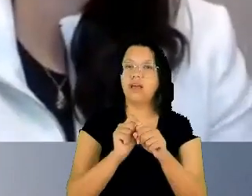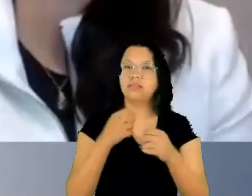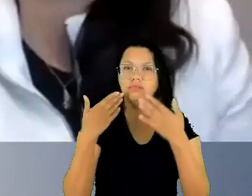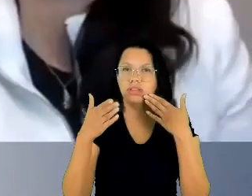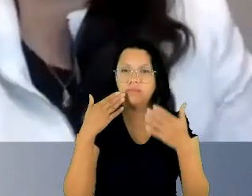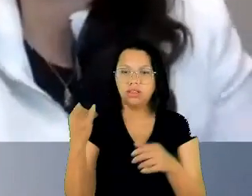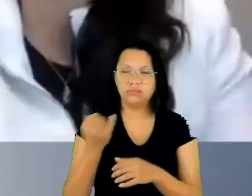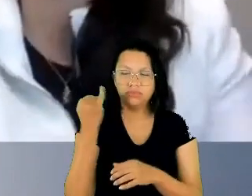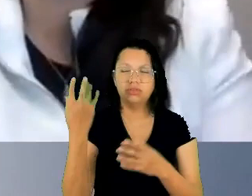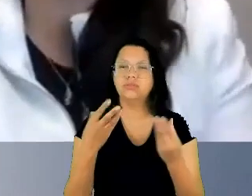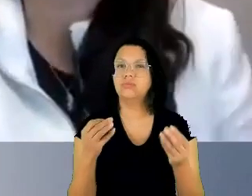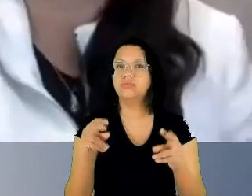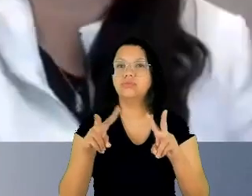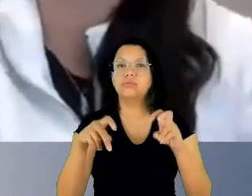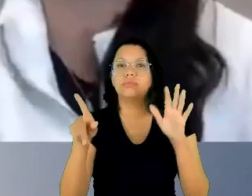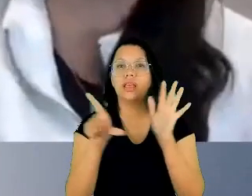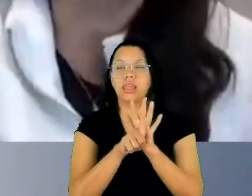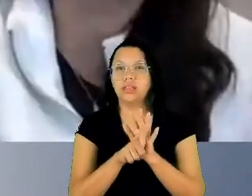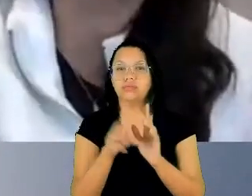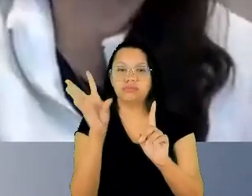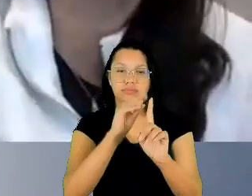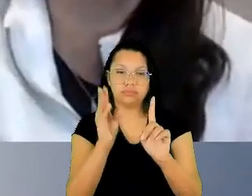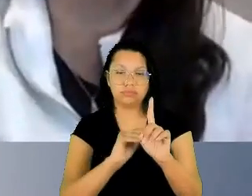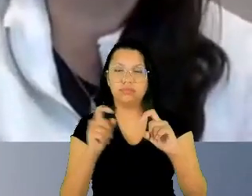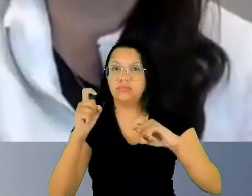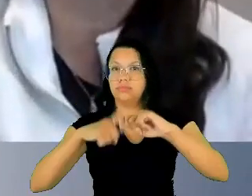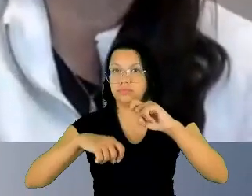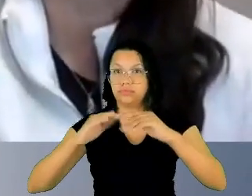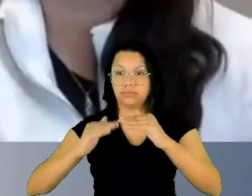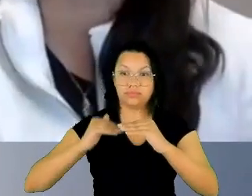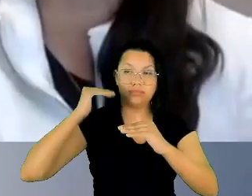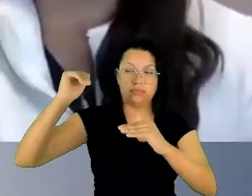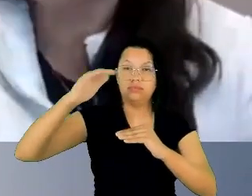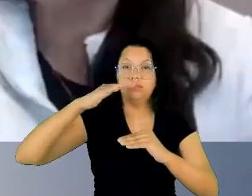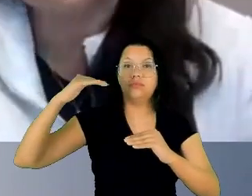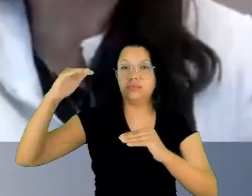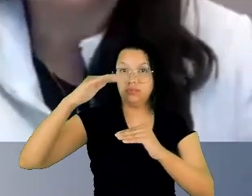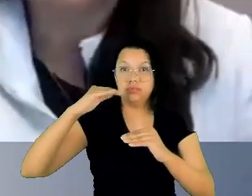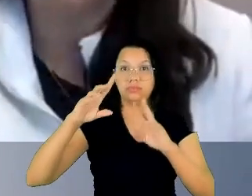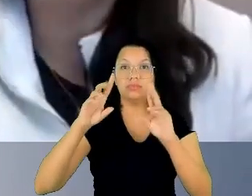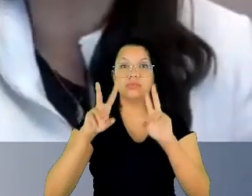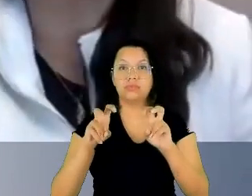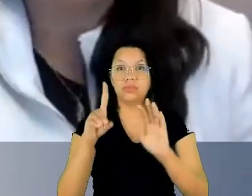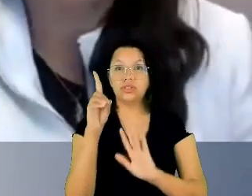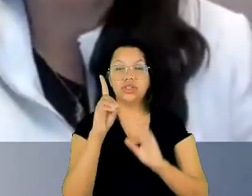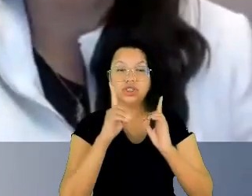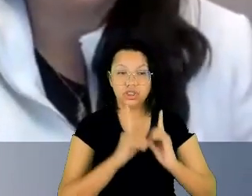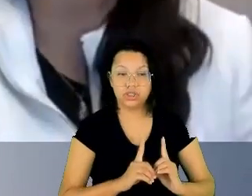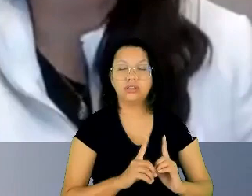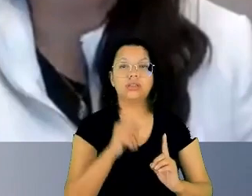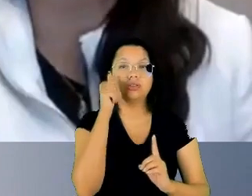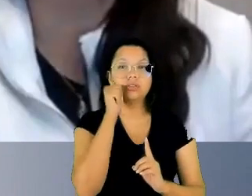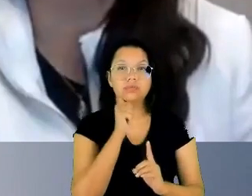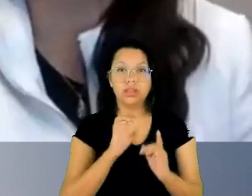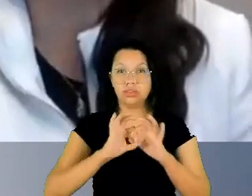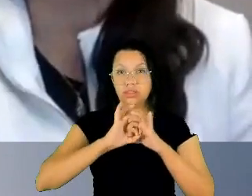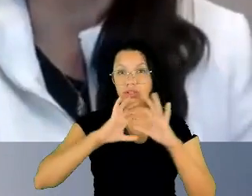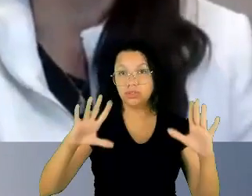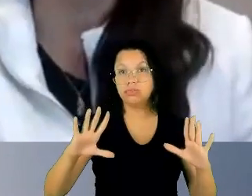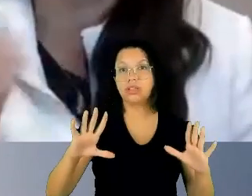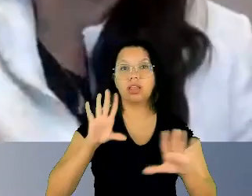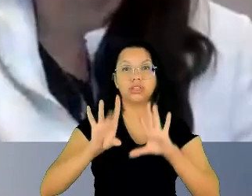sexual, mas acima de tudo o debate sobre a dignidade das mulheres e a sua liberdade de escolha sobre o próprio corpo.